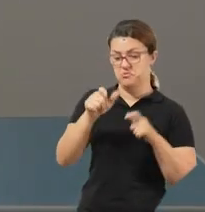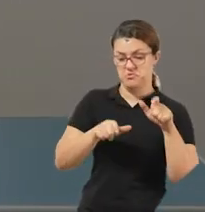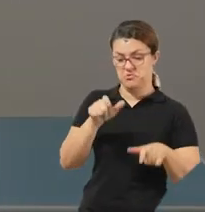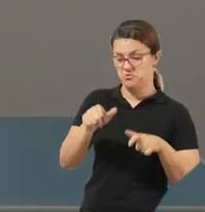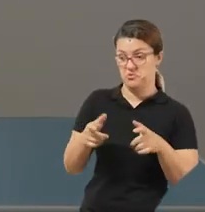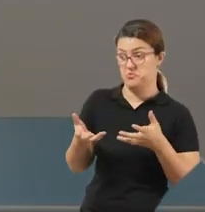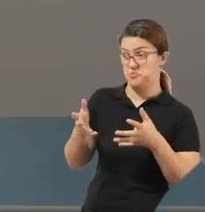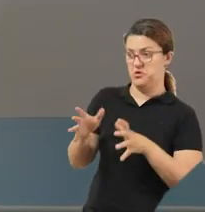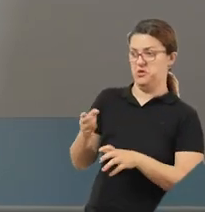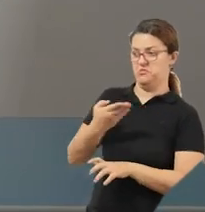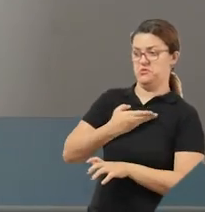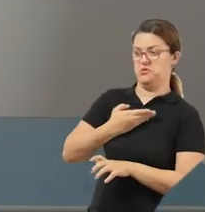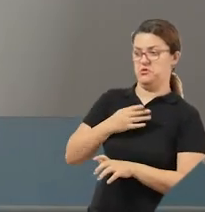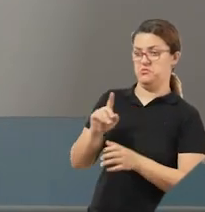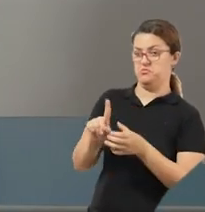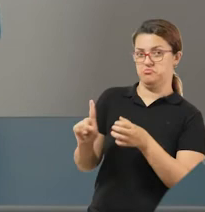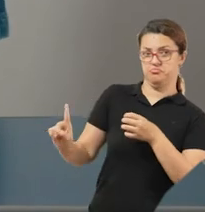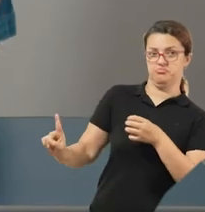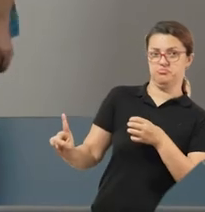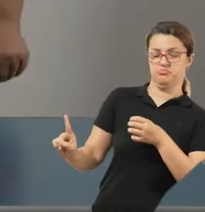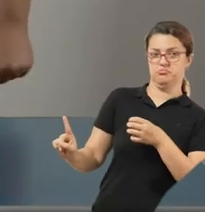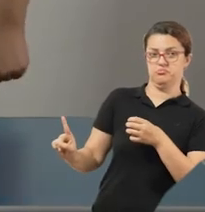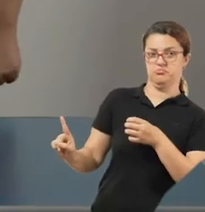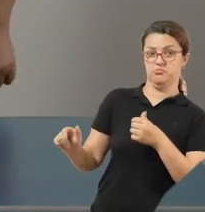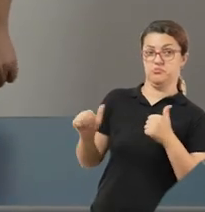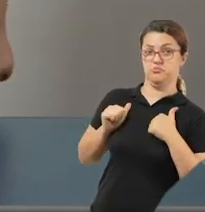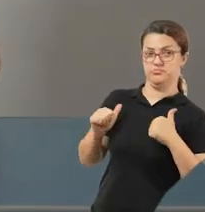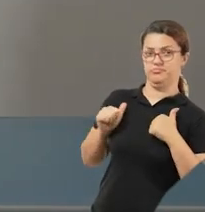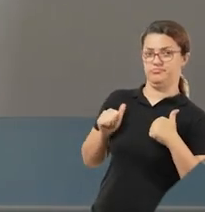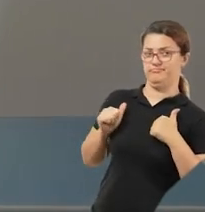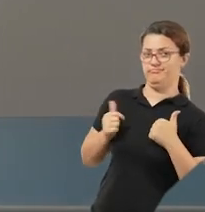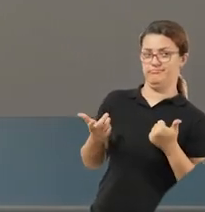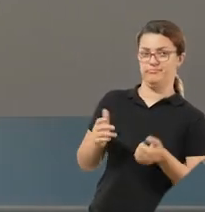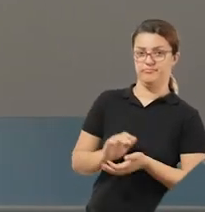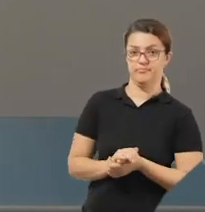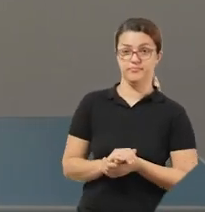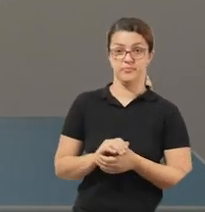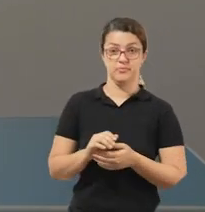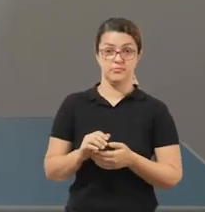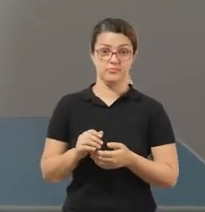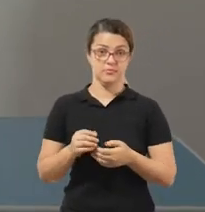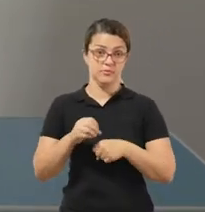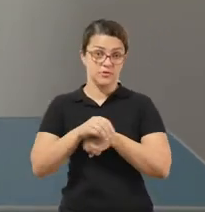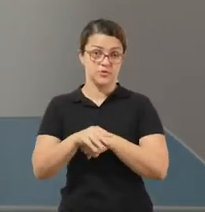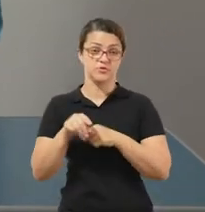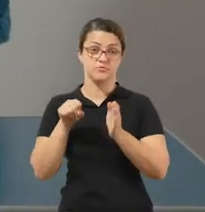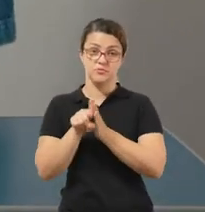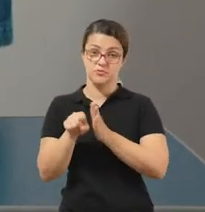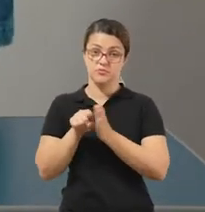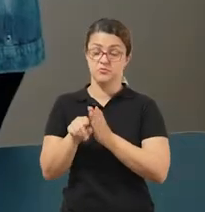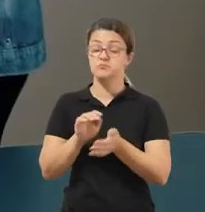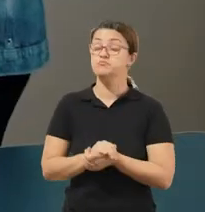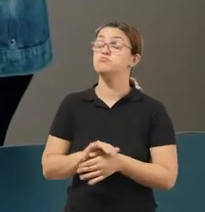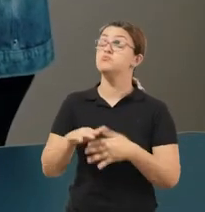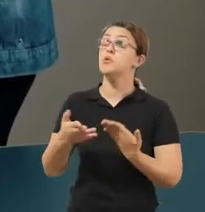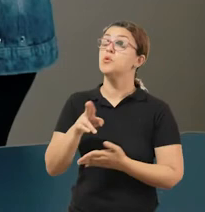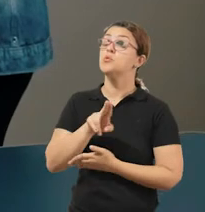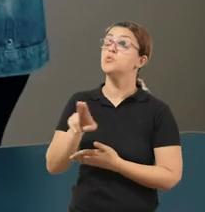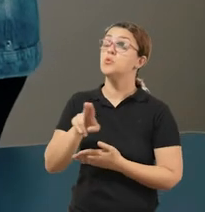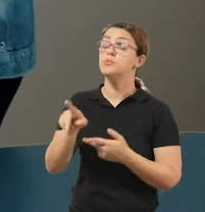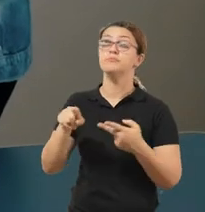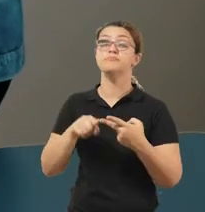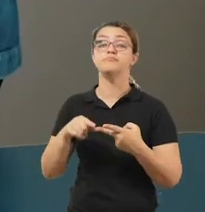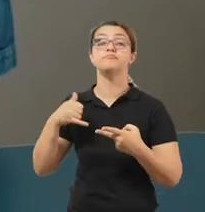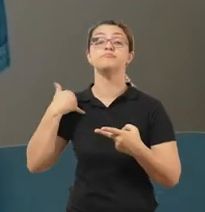Aqui no roteiro, eu coloquei algumas dicas de perguntas para você colocar, para entrevistar o Menino Azul. Qual o seu nome?